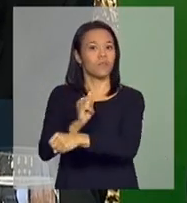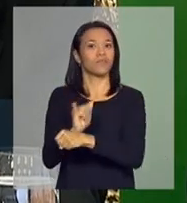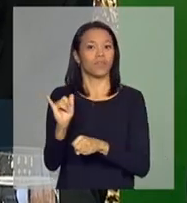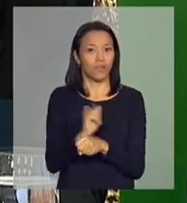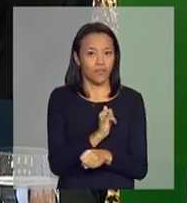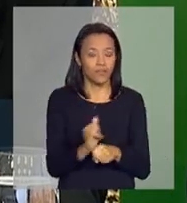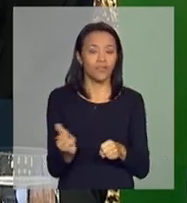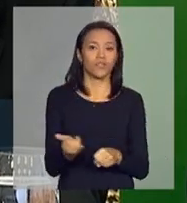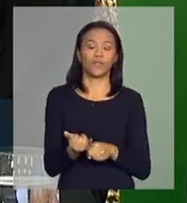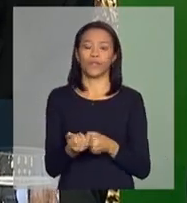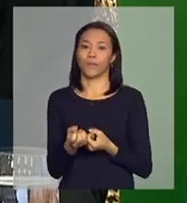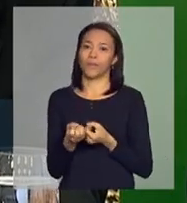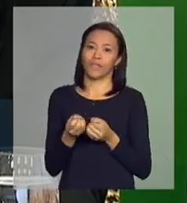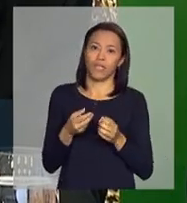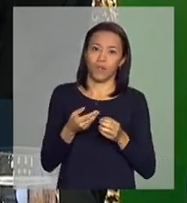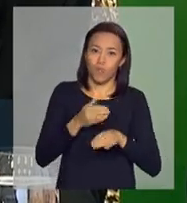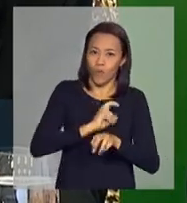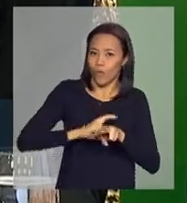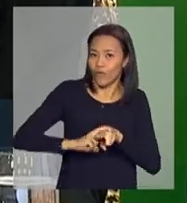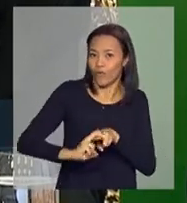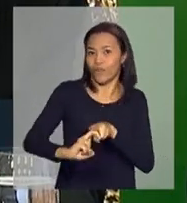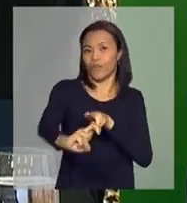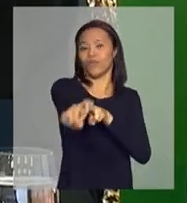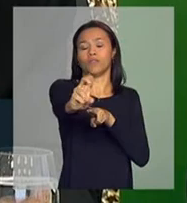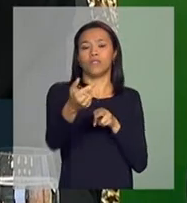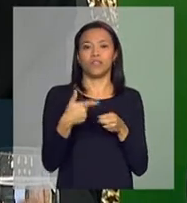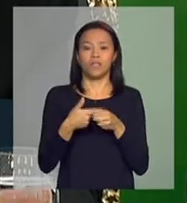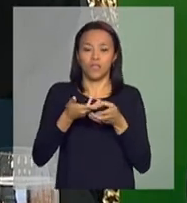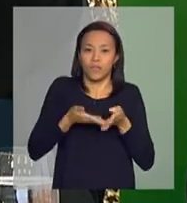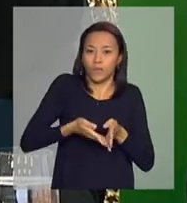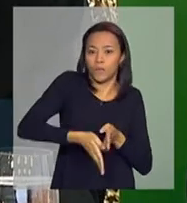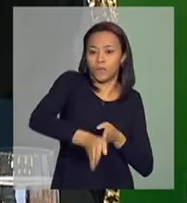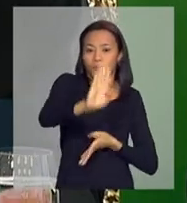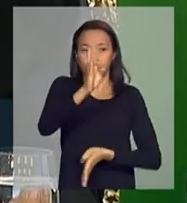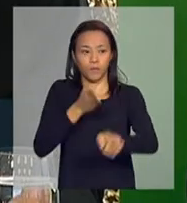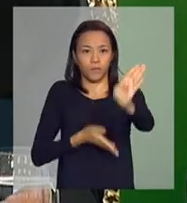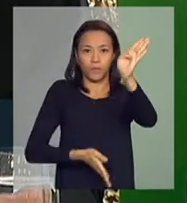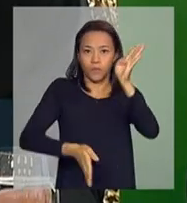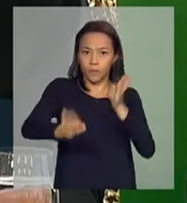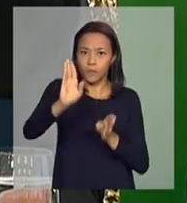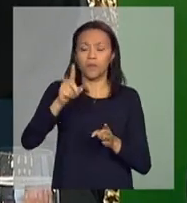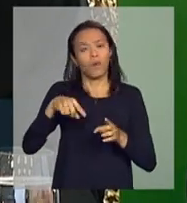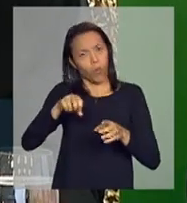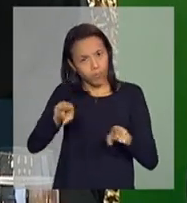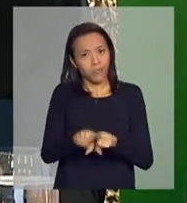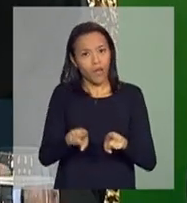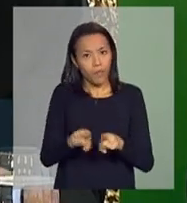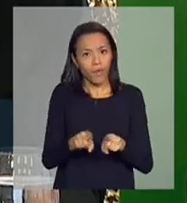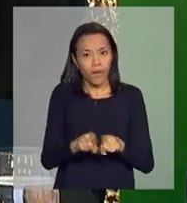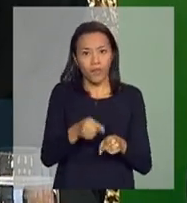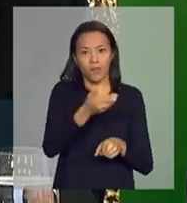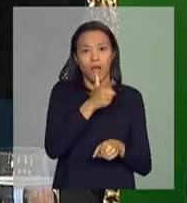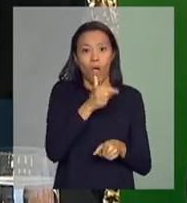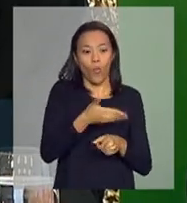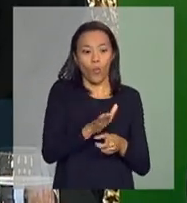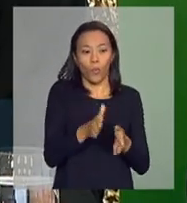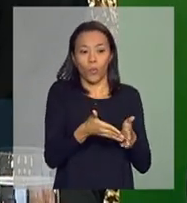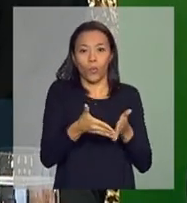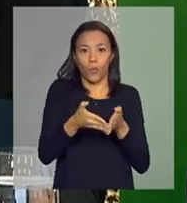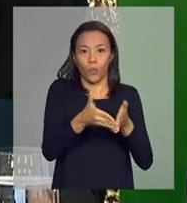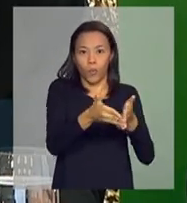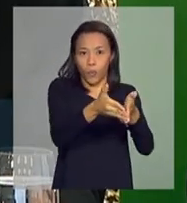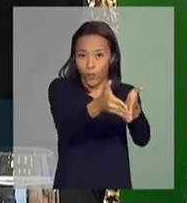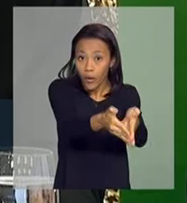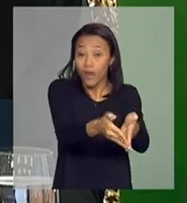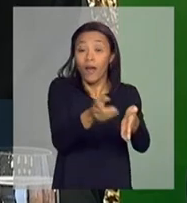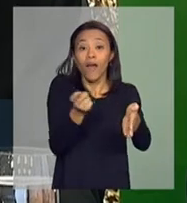cruzamentos de rodovias, ferrovias, se possível, sistema de navegação, para poder abastecer justamente